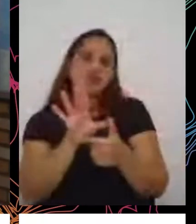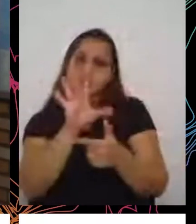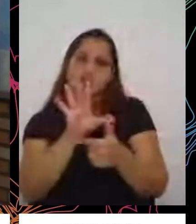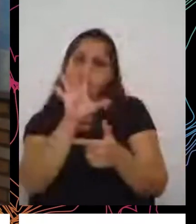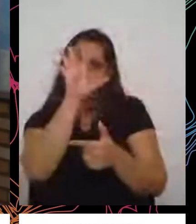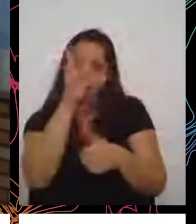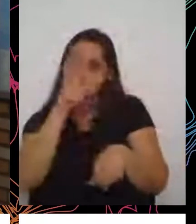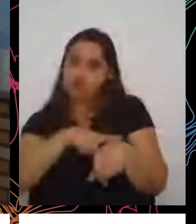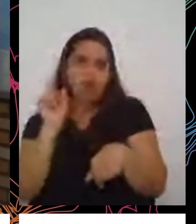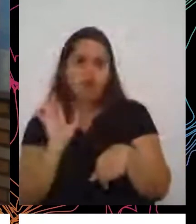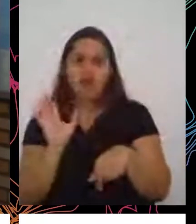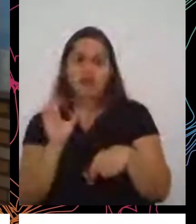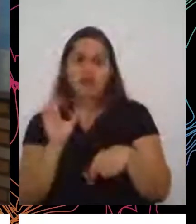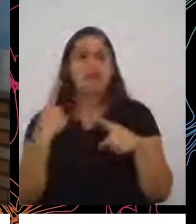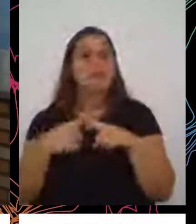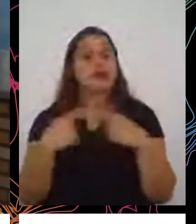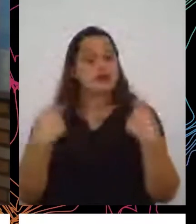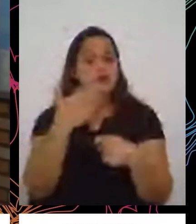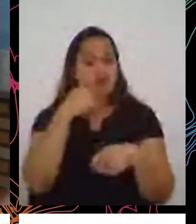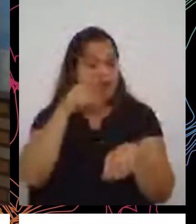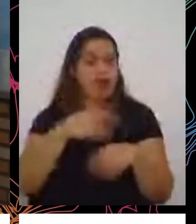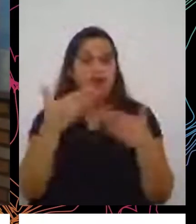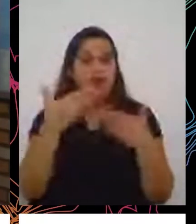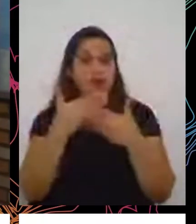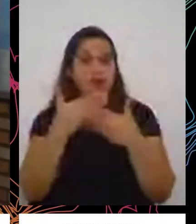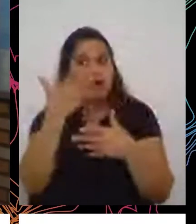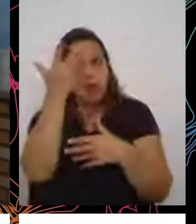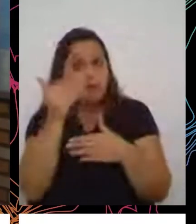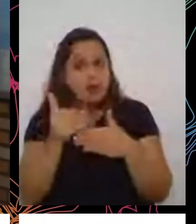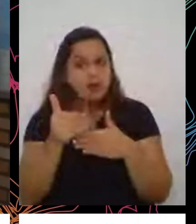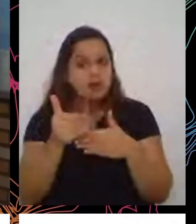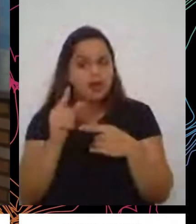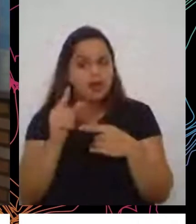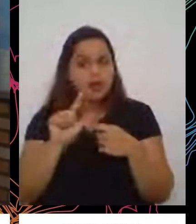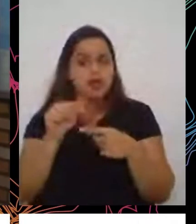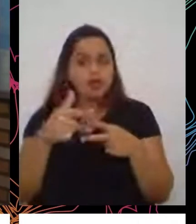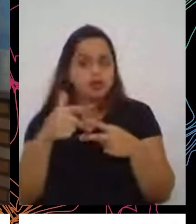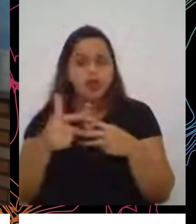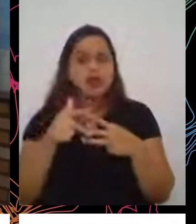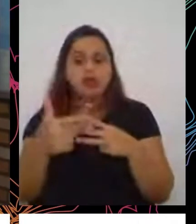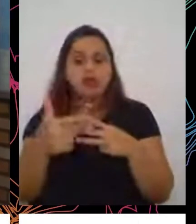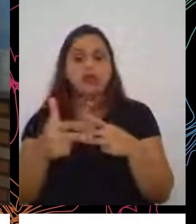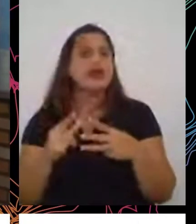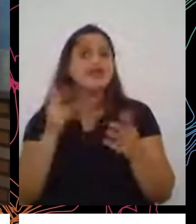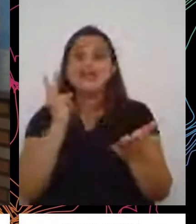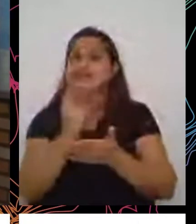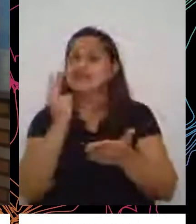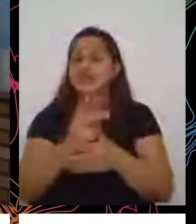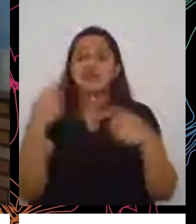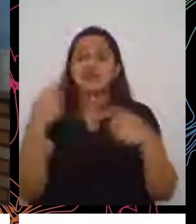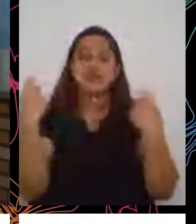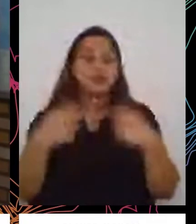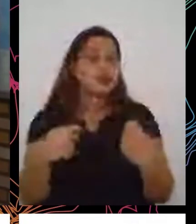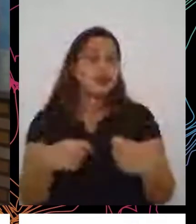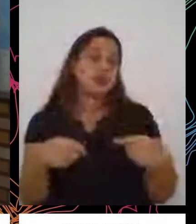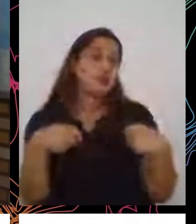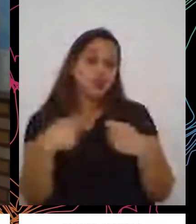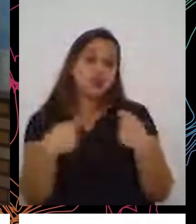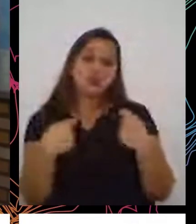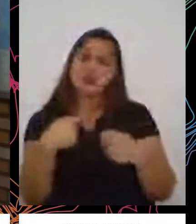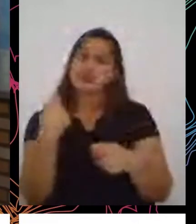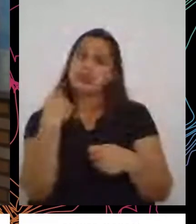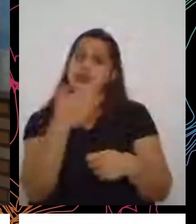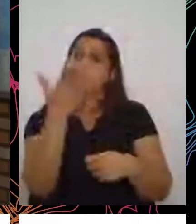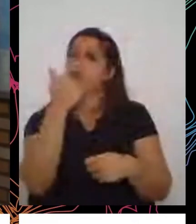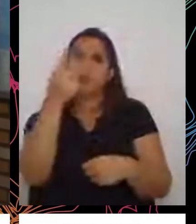precisar do alimento agora, vai precisar para amanhã, vai precisar para outro dia. E sempre vai estar precisando. Nós temos que nos alimentar todo santo